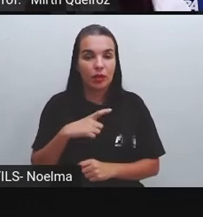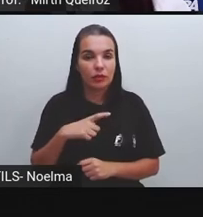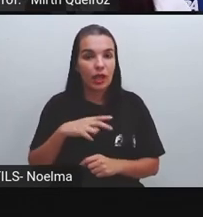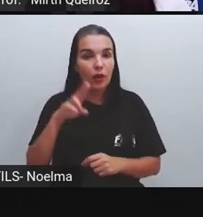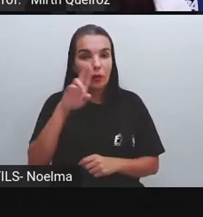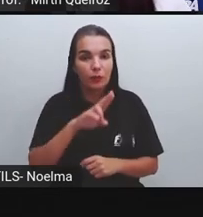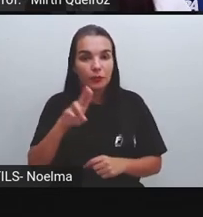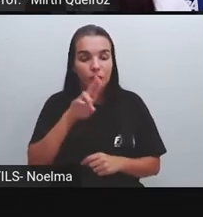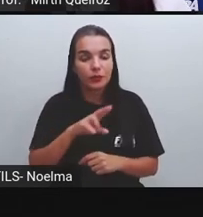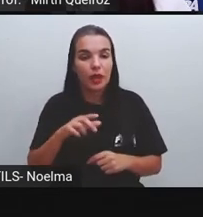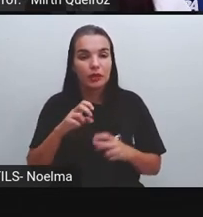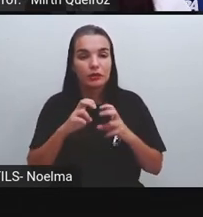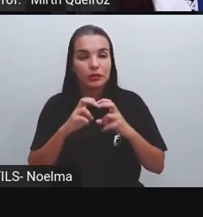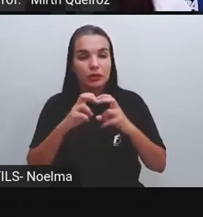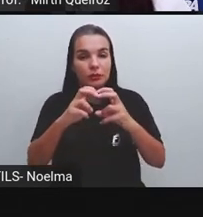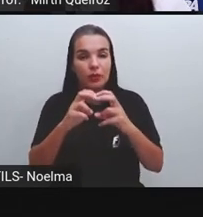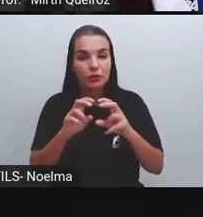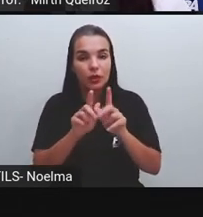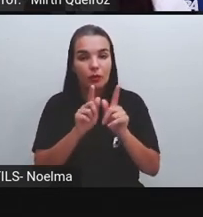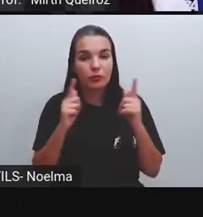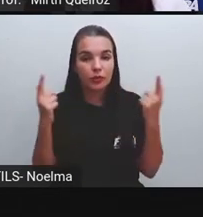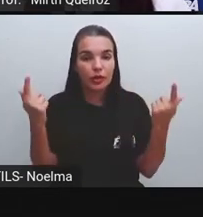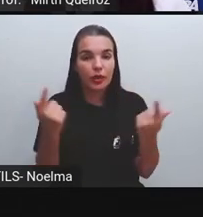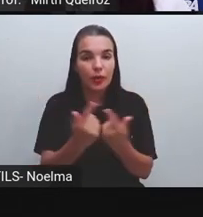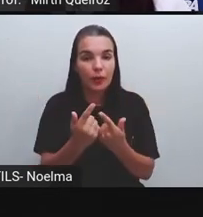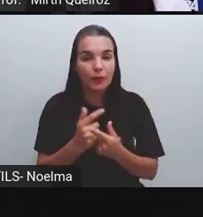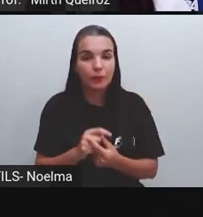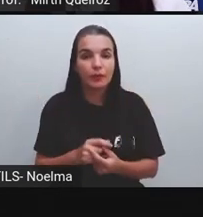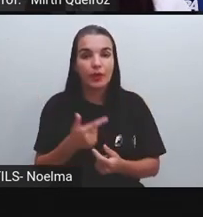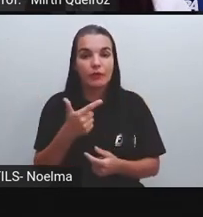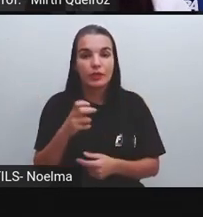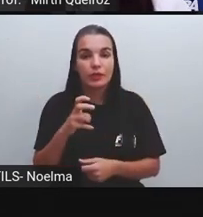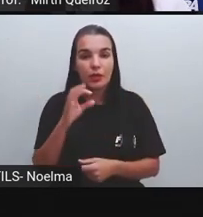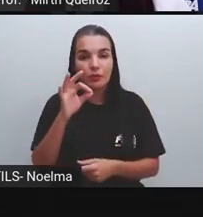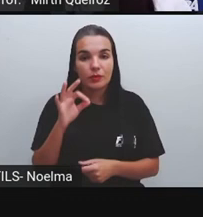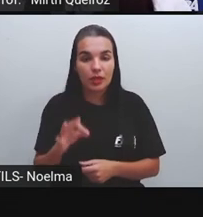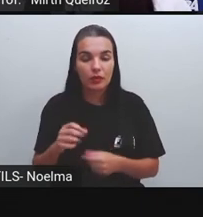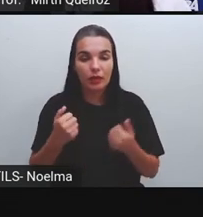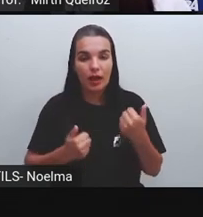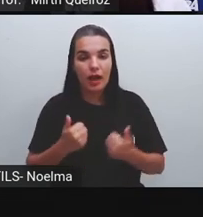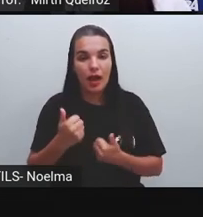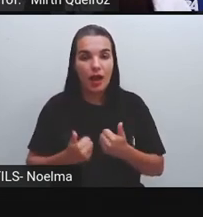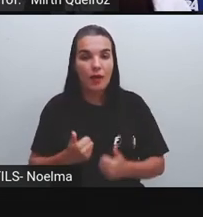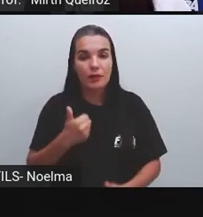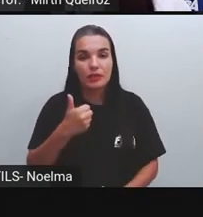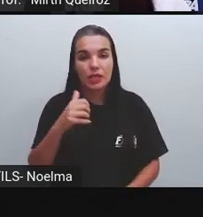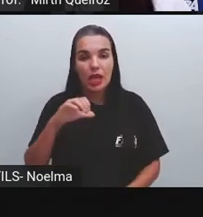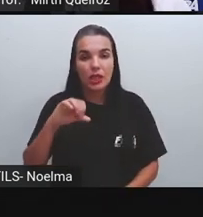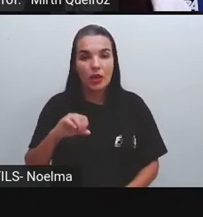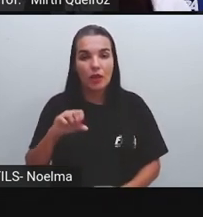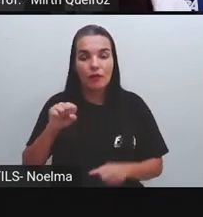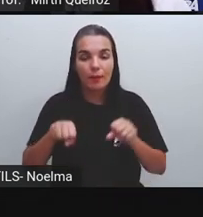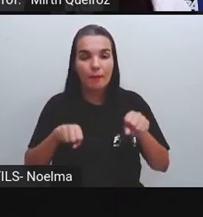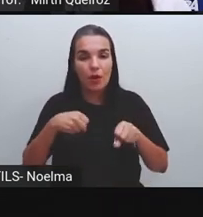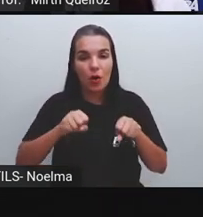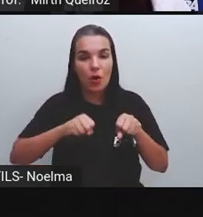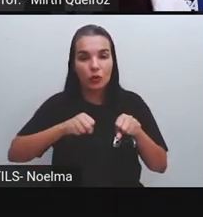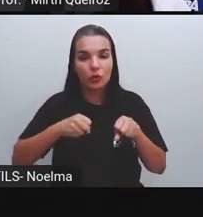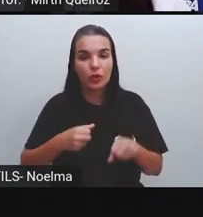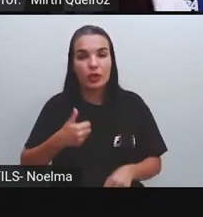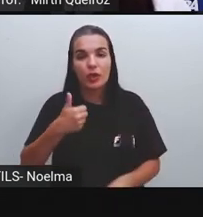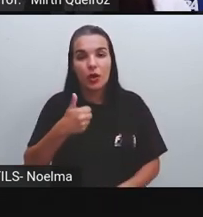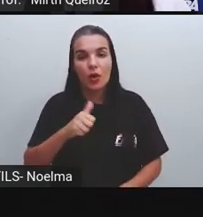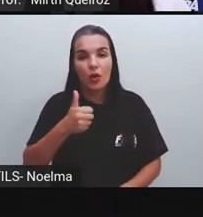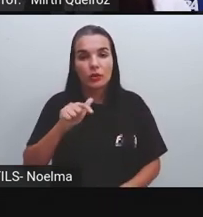público, 25% carro, 19% moto, bicicleta 11,5%, 20